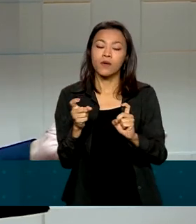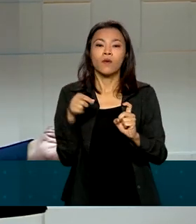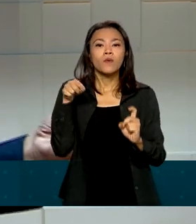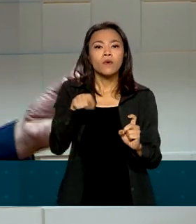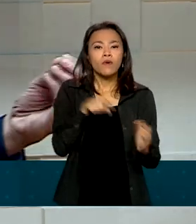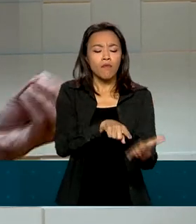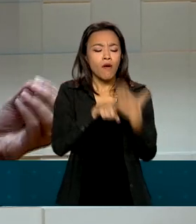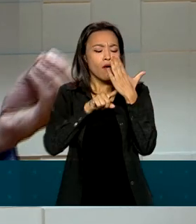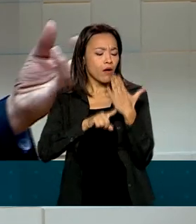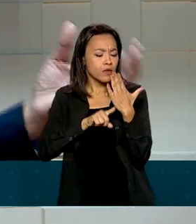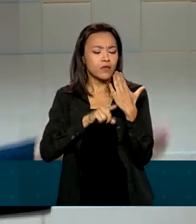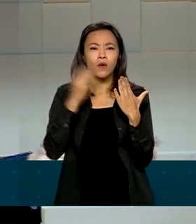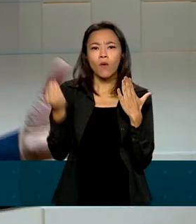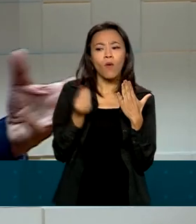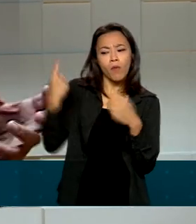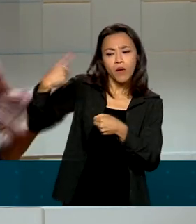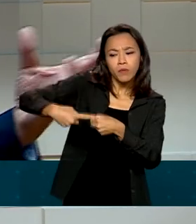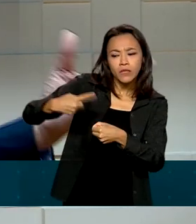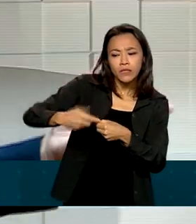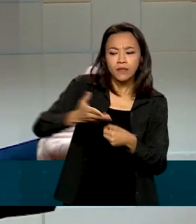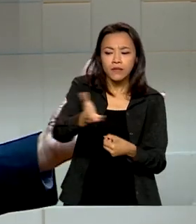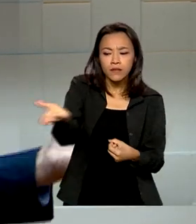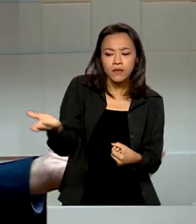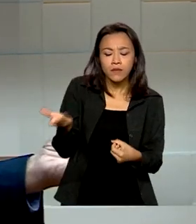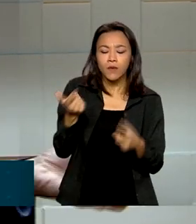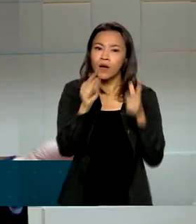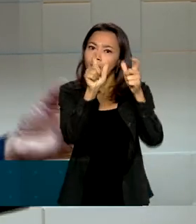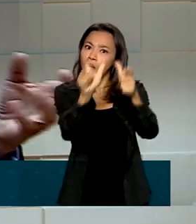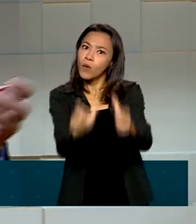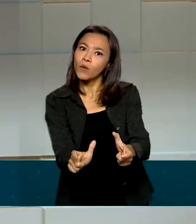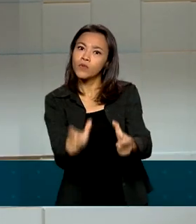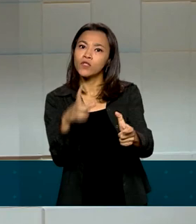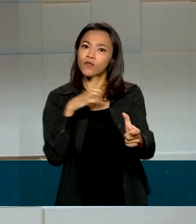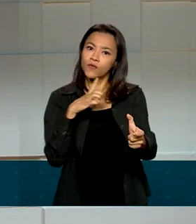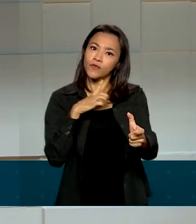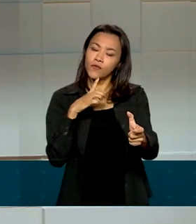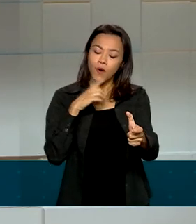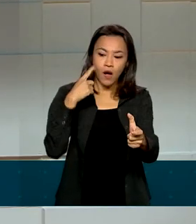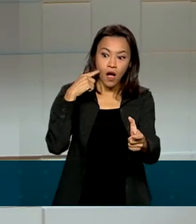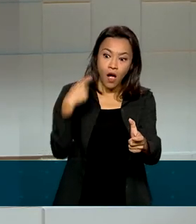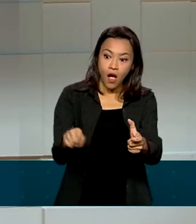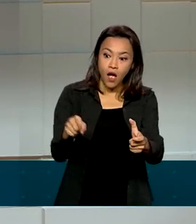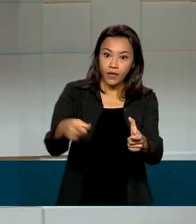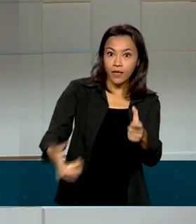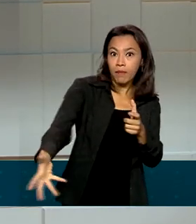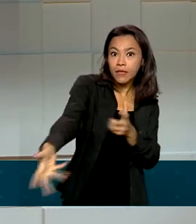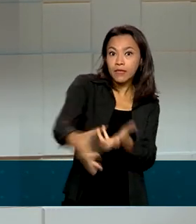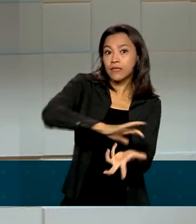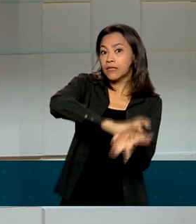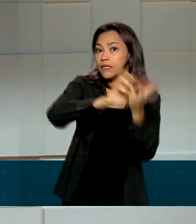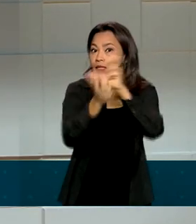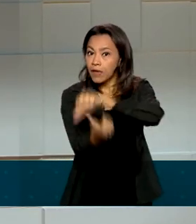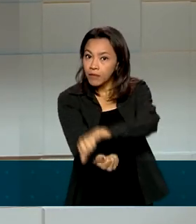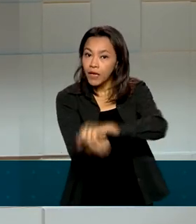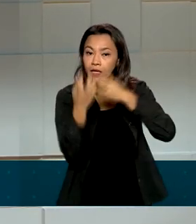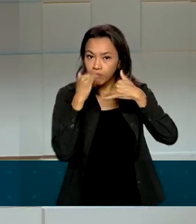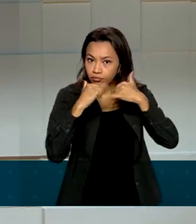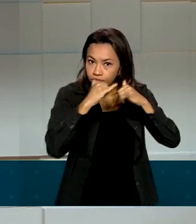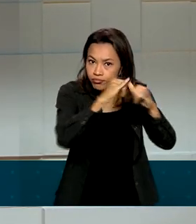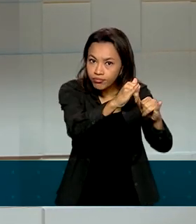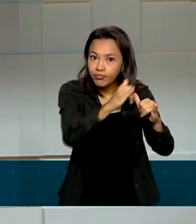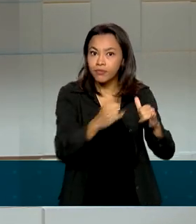daquele município, quanto que ele tem de volume, aonde eu vou encontrar aquilo que pode ser transformado em energia, aquilo que pode ser transformado